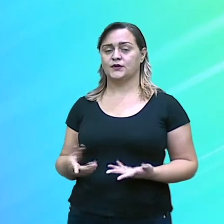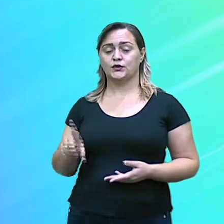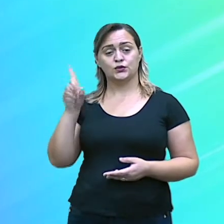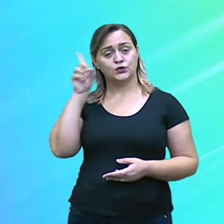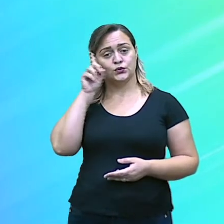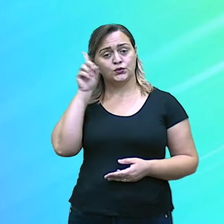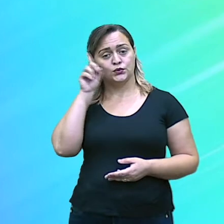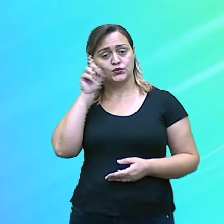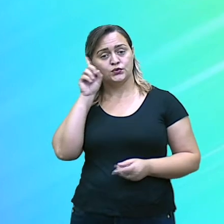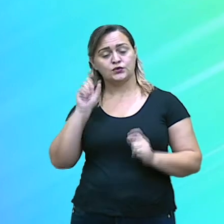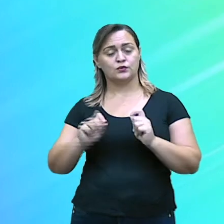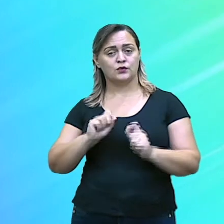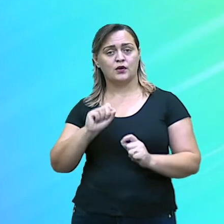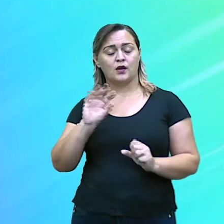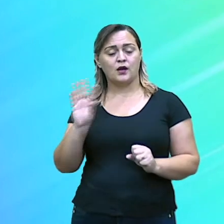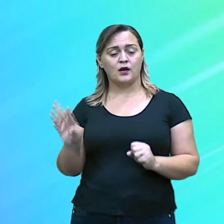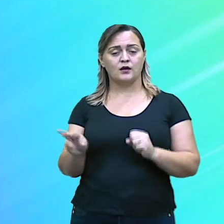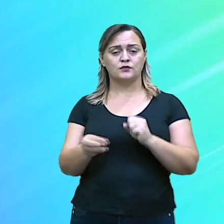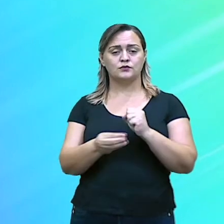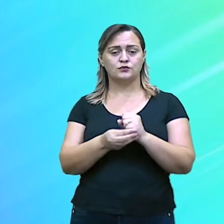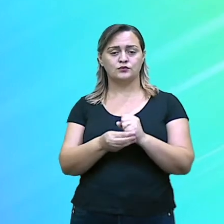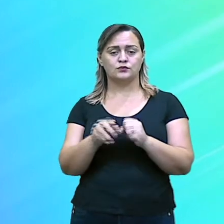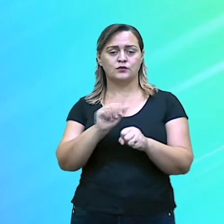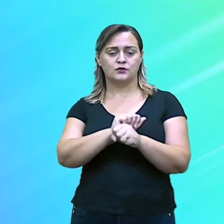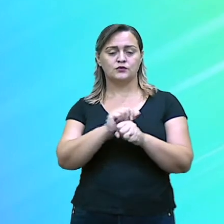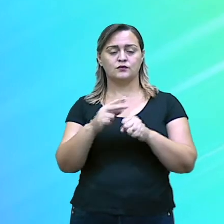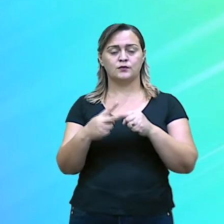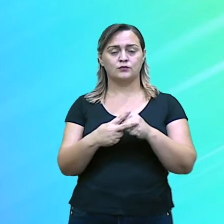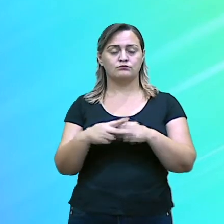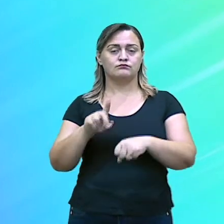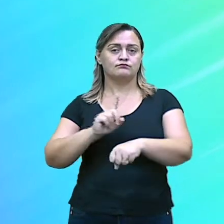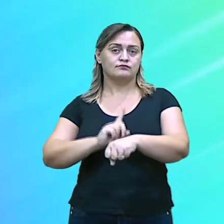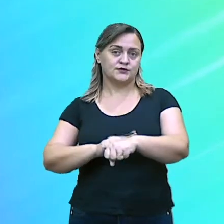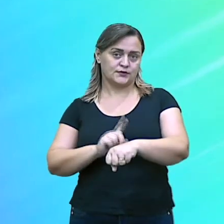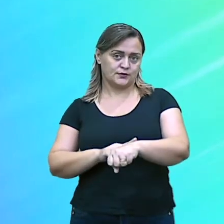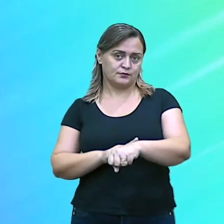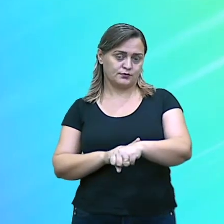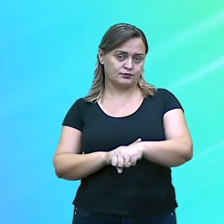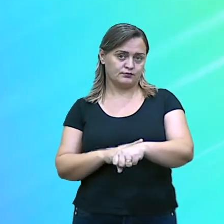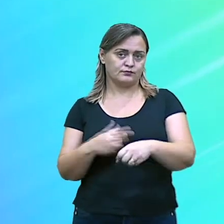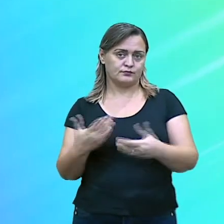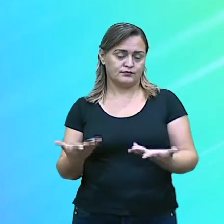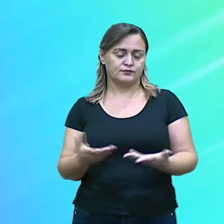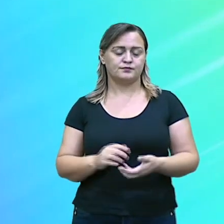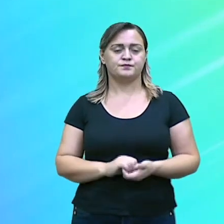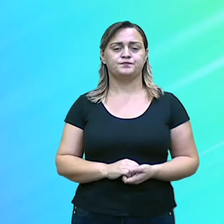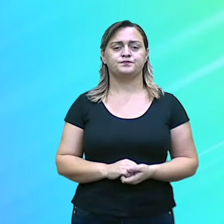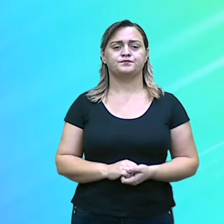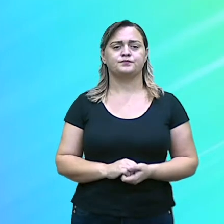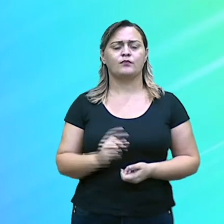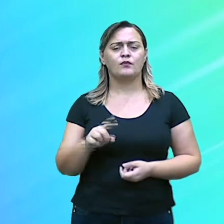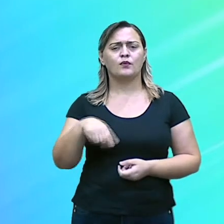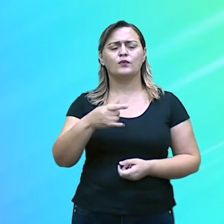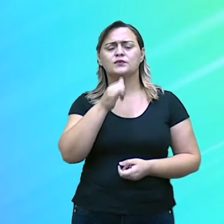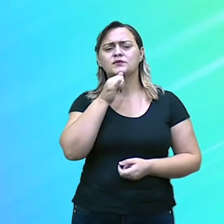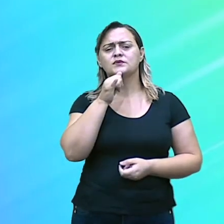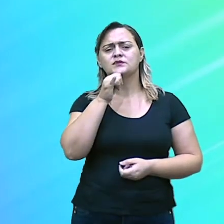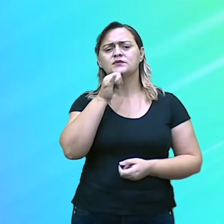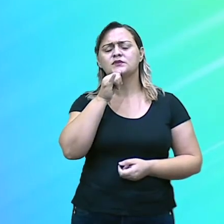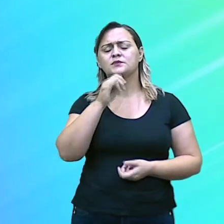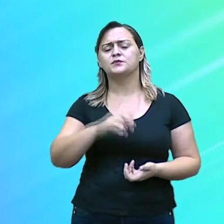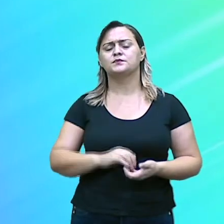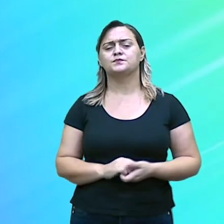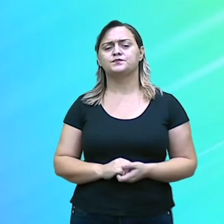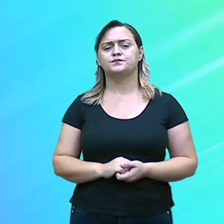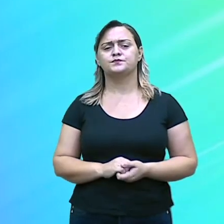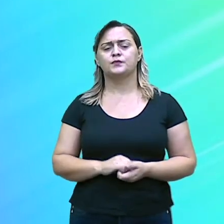Todos os dias é adjunto adverbial de tempo. Isso mesmo. Determinou o tempo. Próximo exemplo. De olho